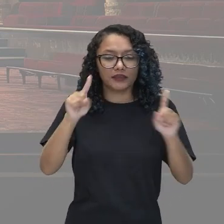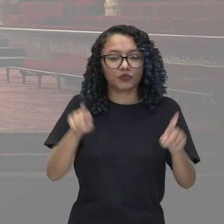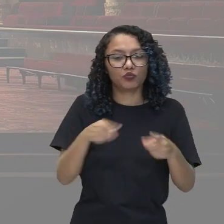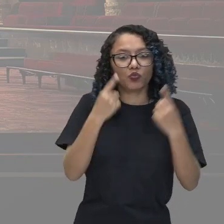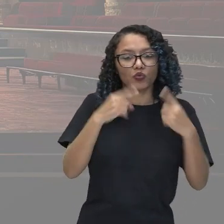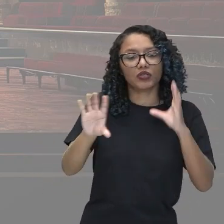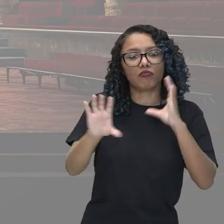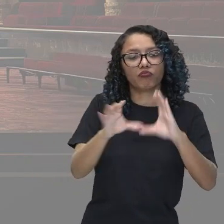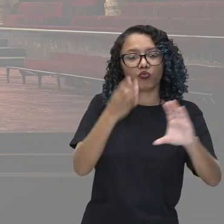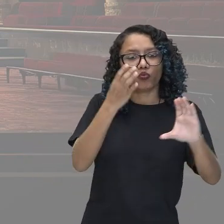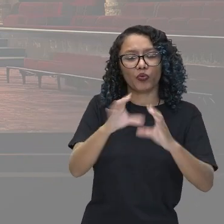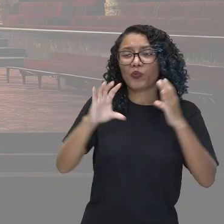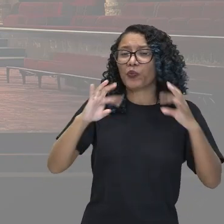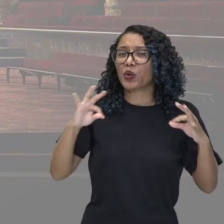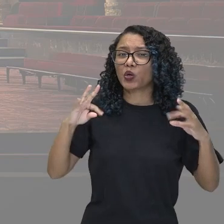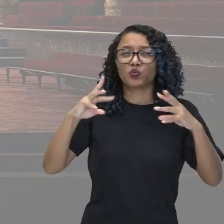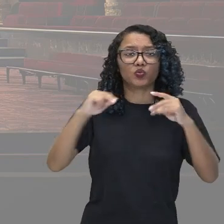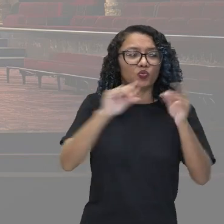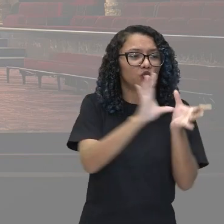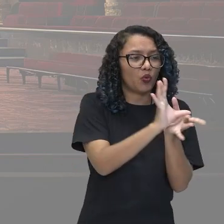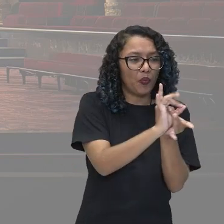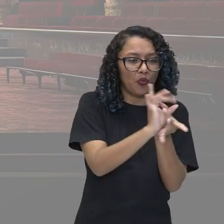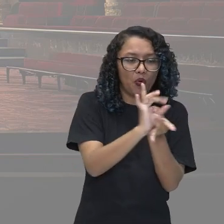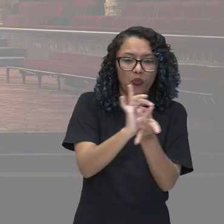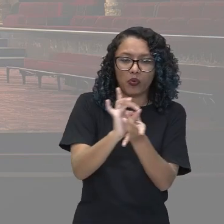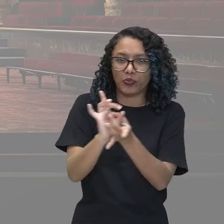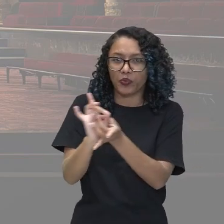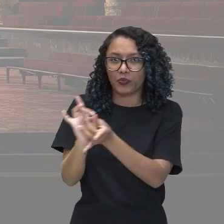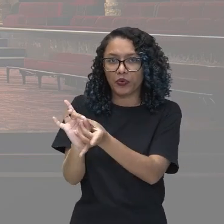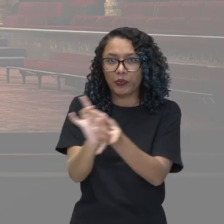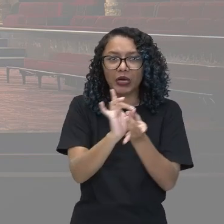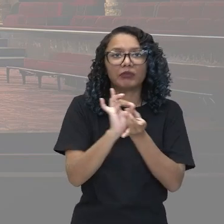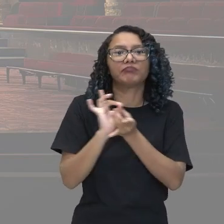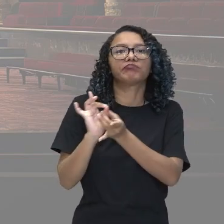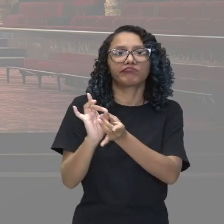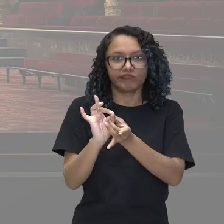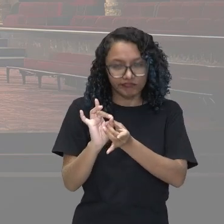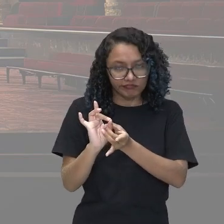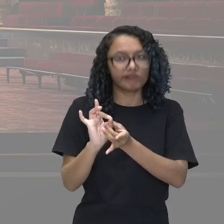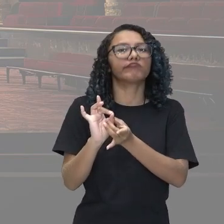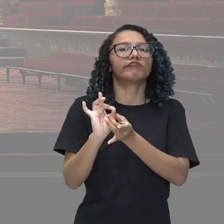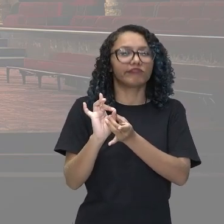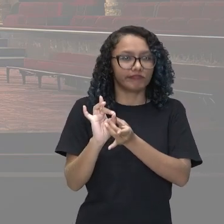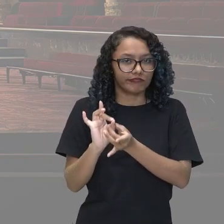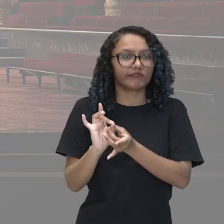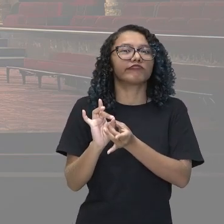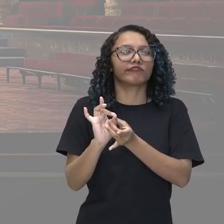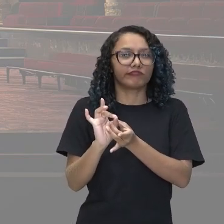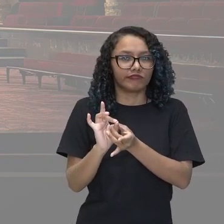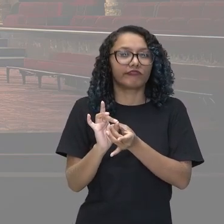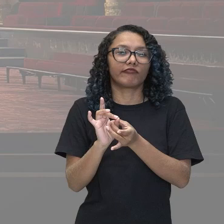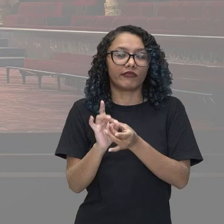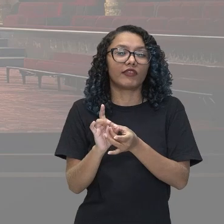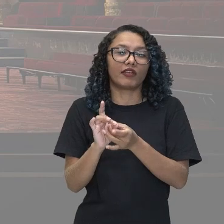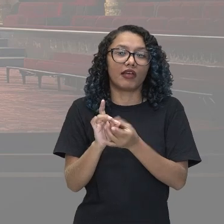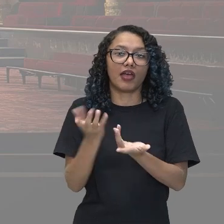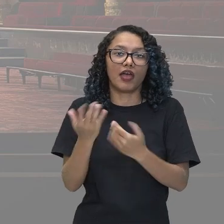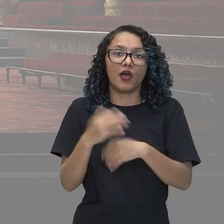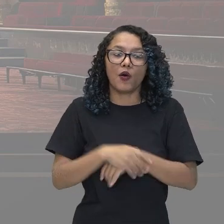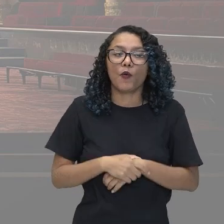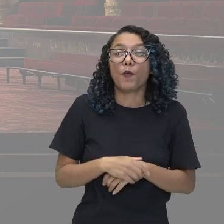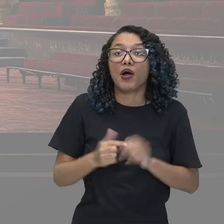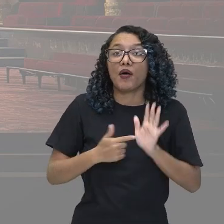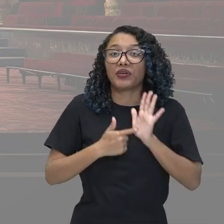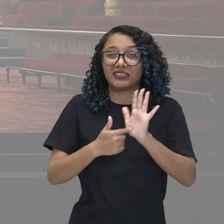a ópera é uma manifestação que envolve todos os elementos artísticos,